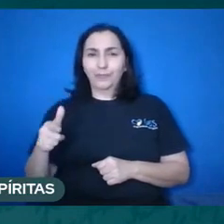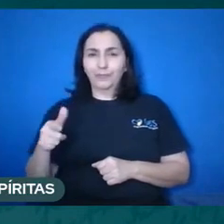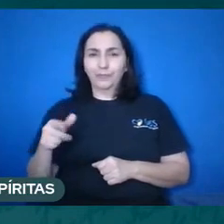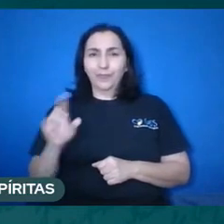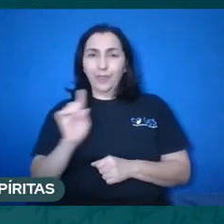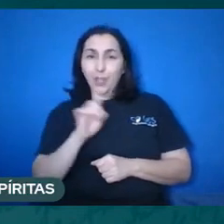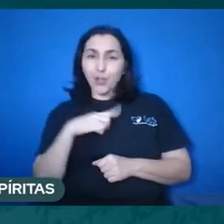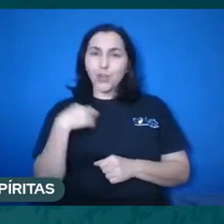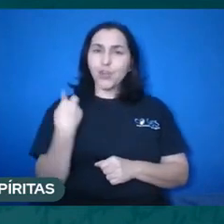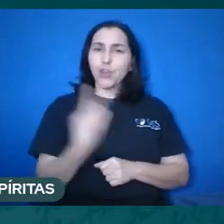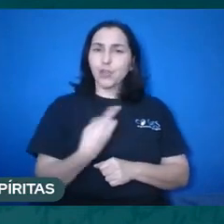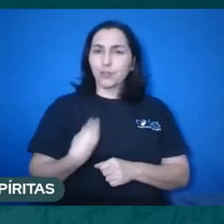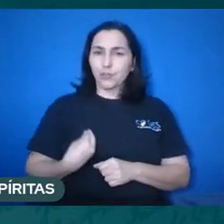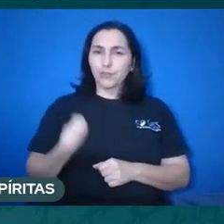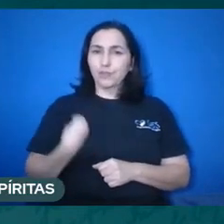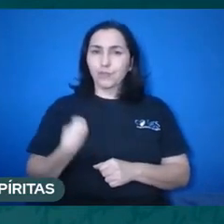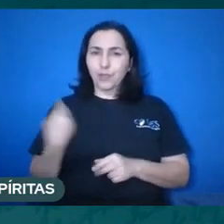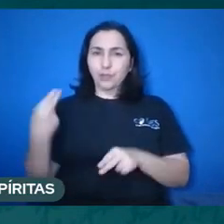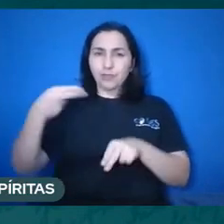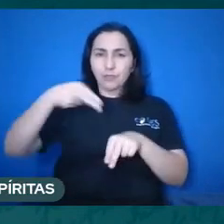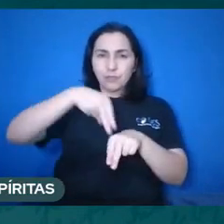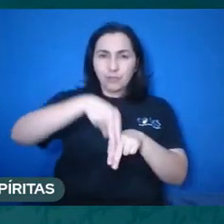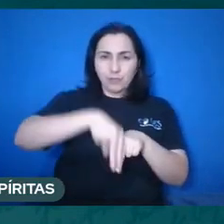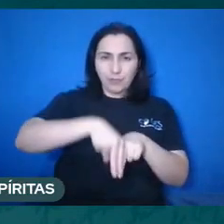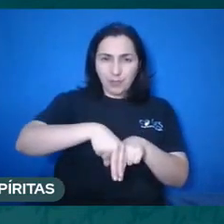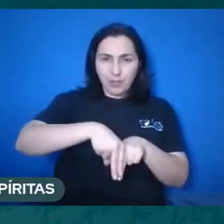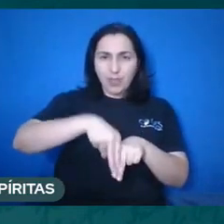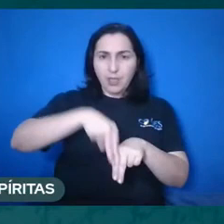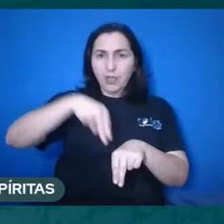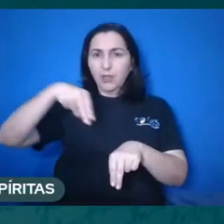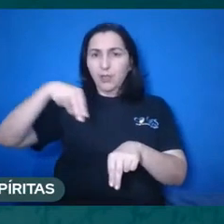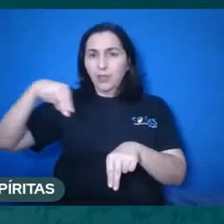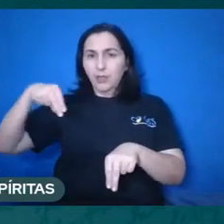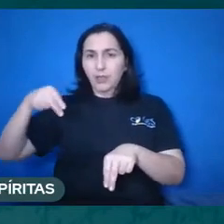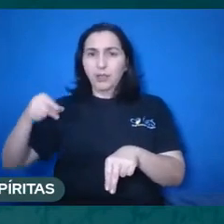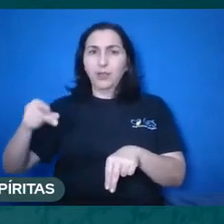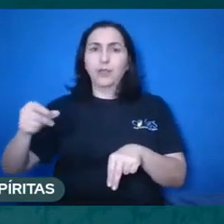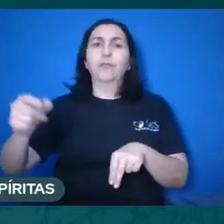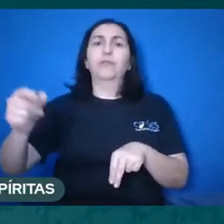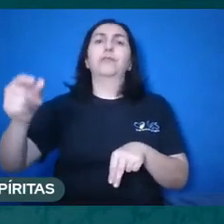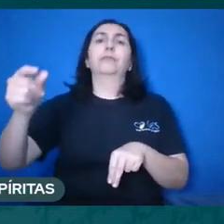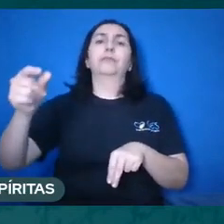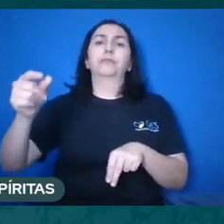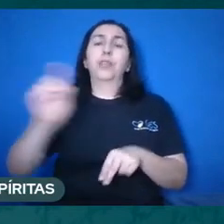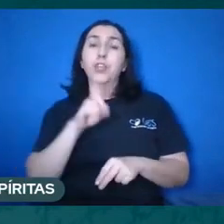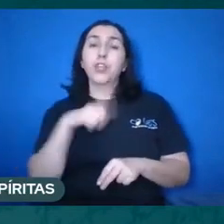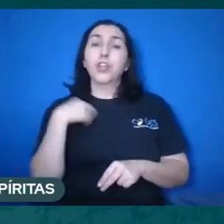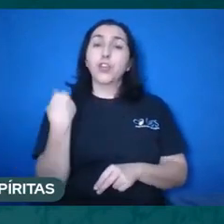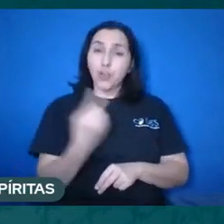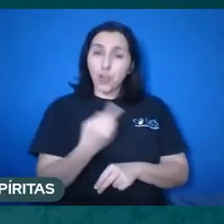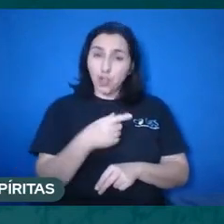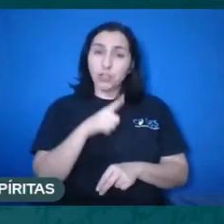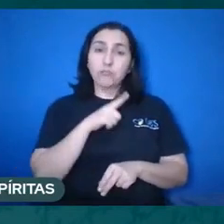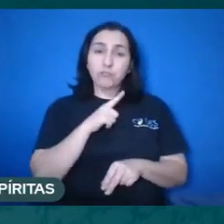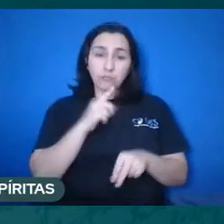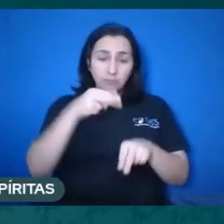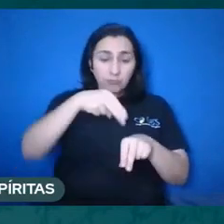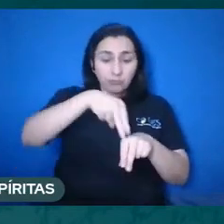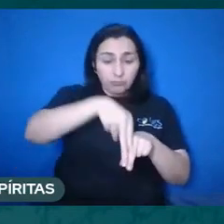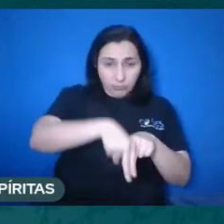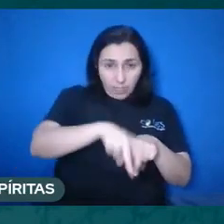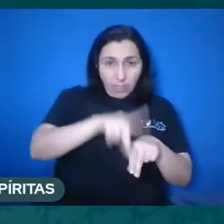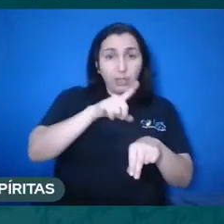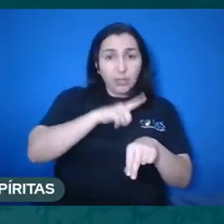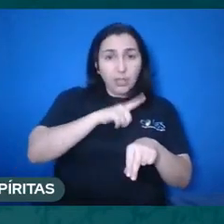estando nascidos ou estando mortos, somos vivos, então isso já mostra a impertinência,